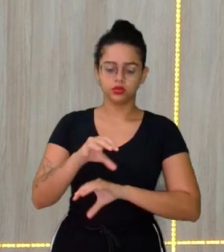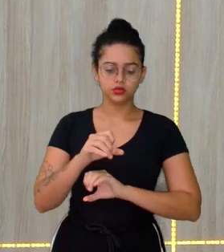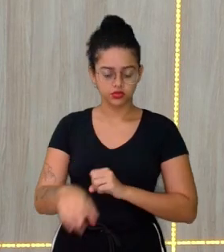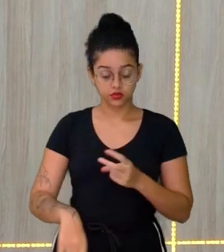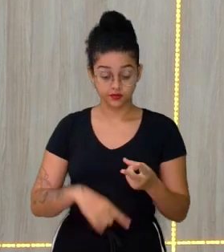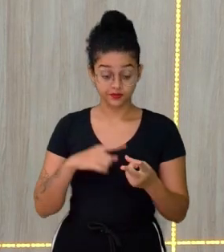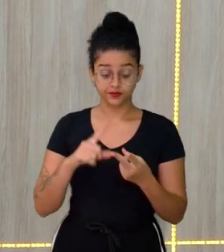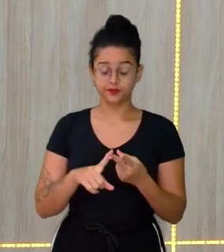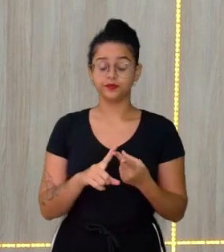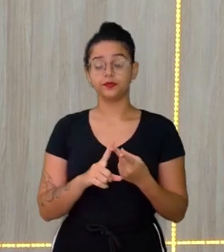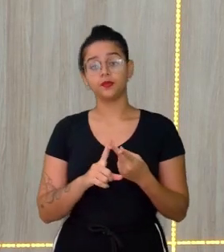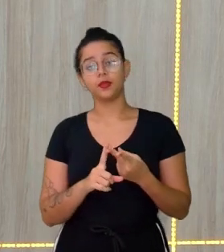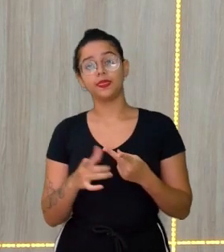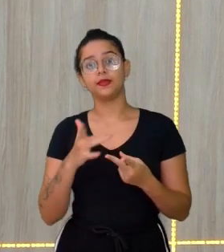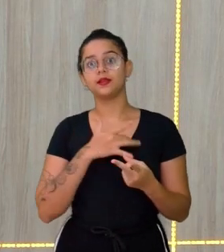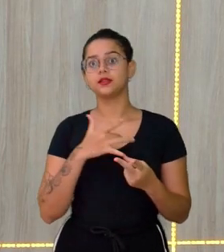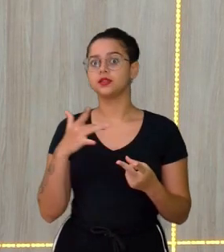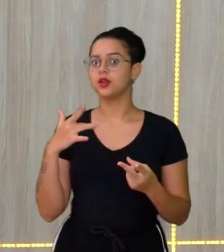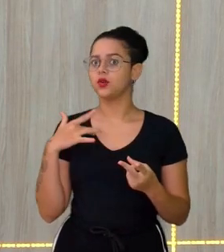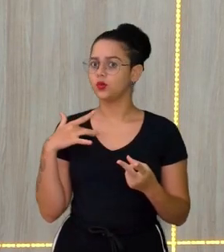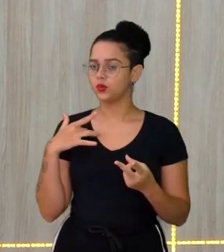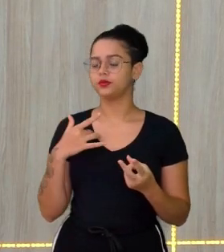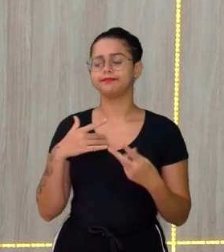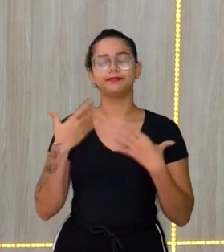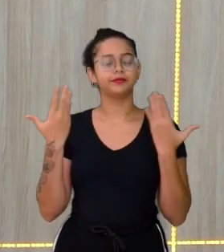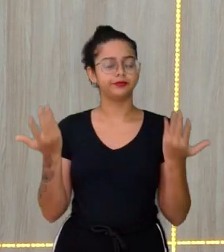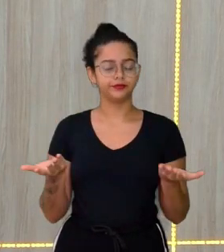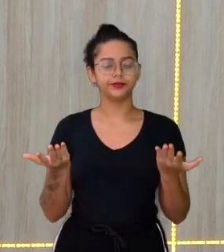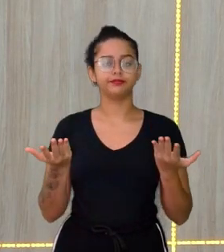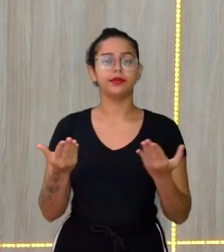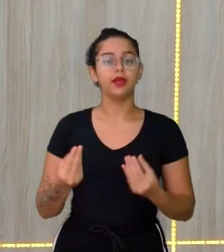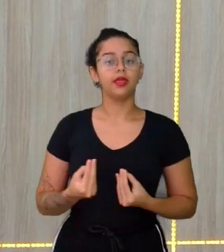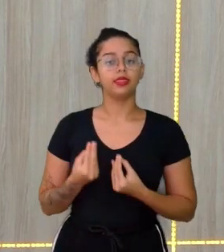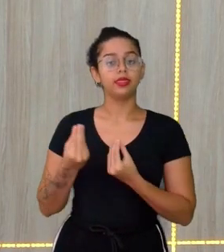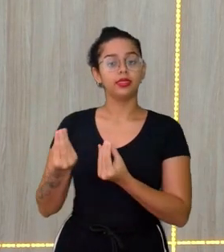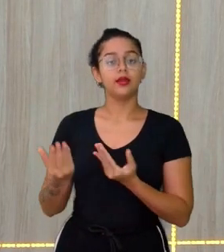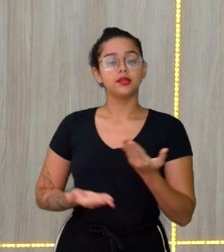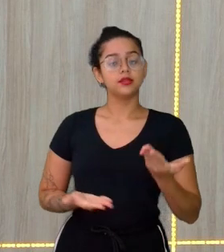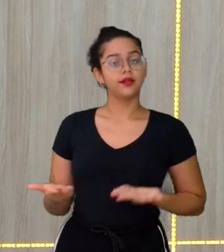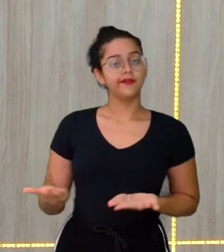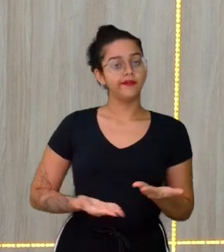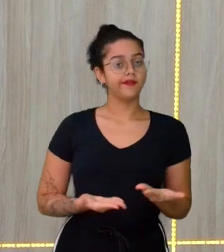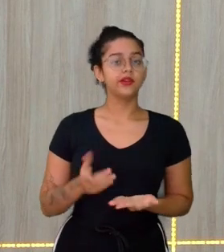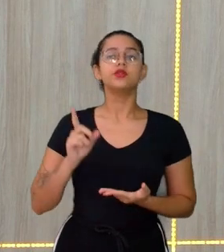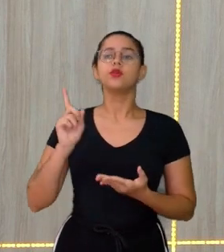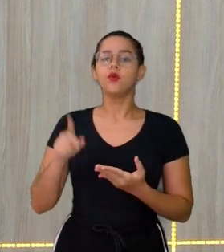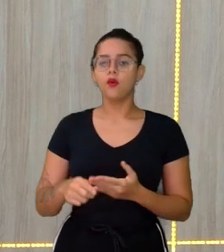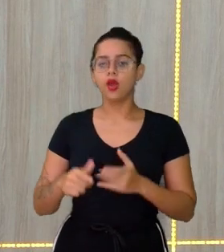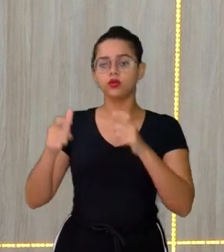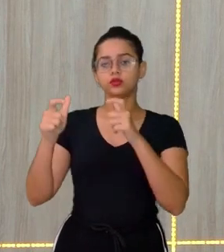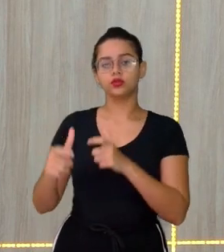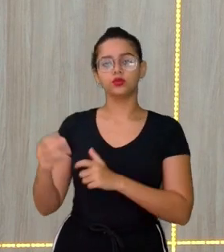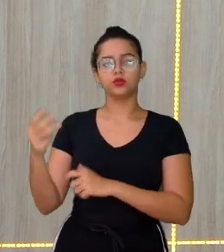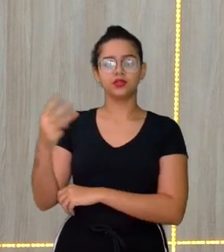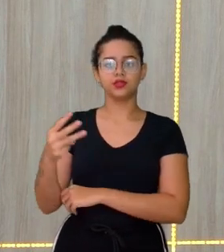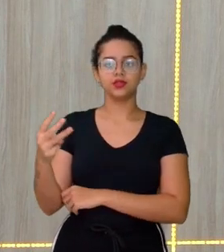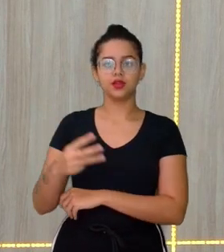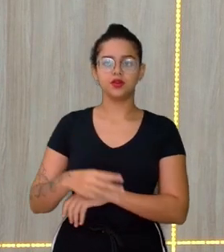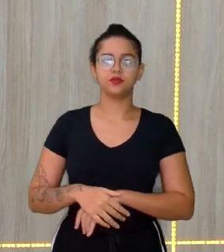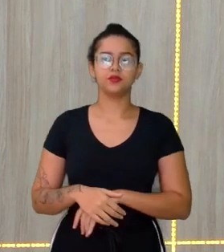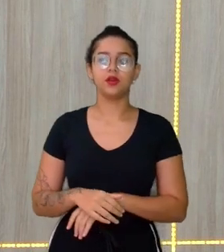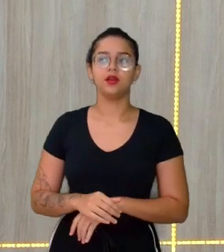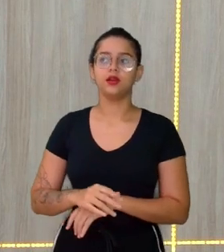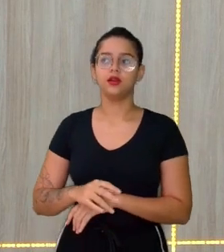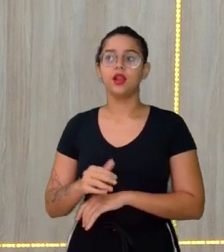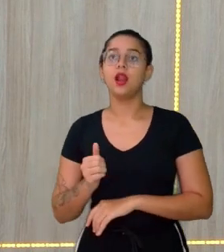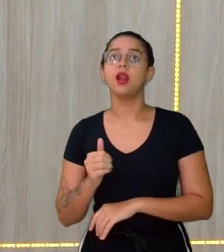Pode ser De saúde Enfim Prestou o serviço A você É o setor Tessinário Levou